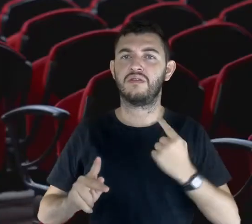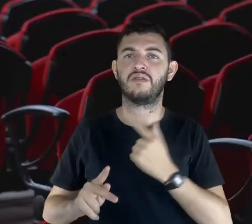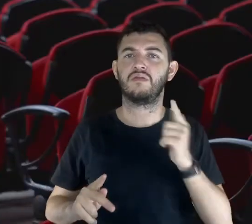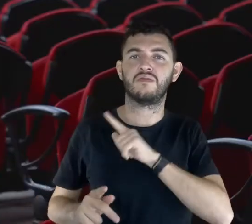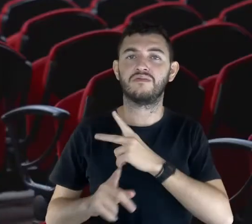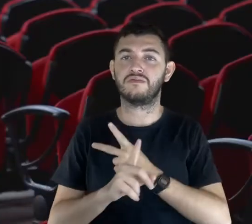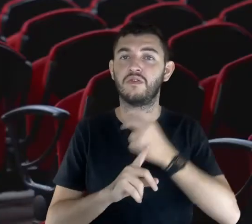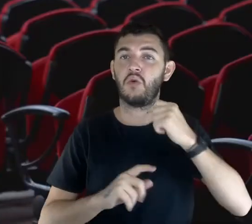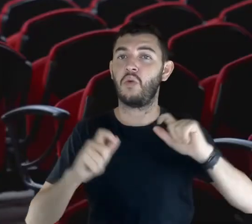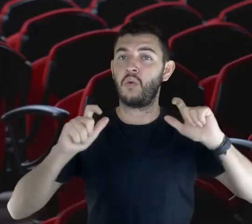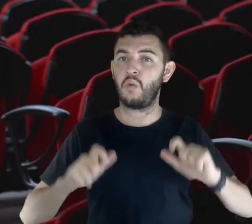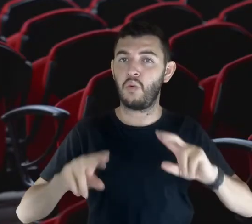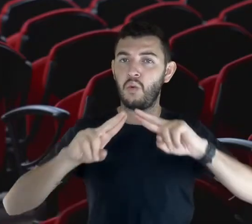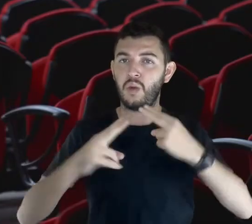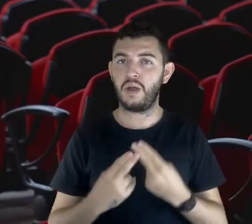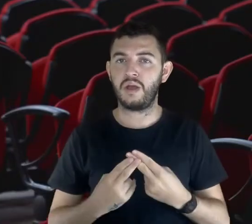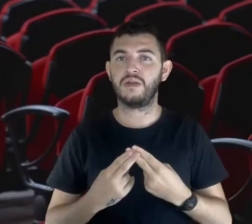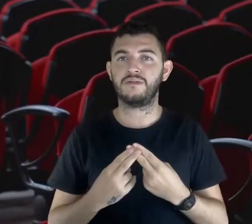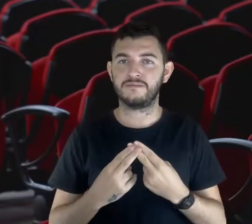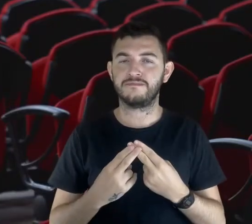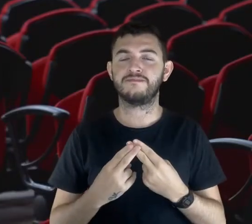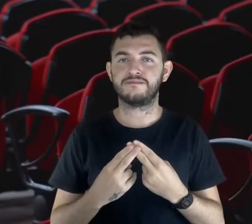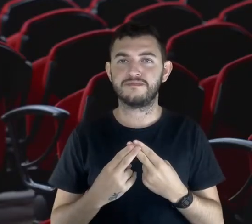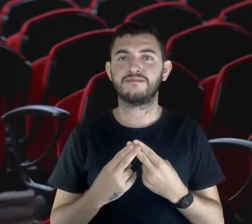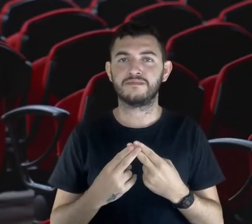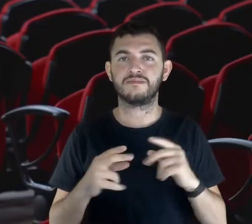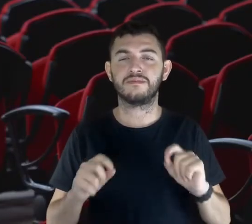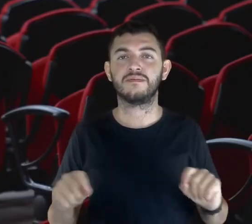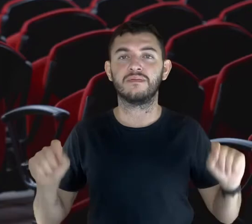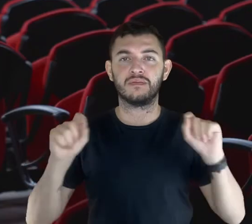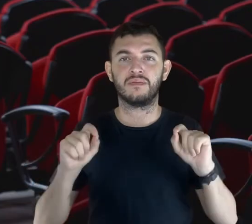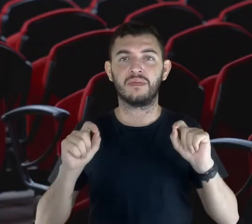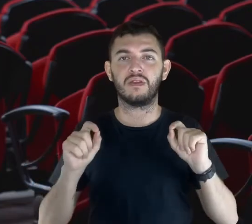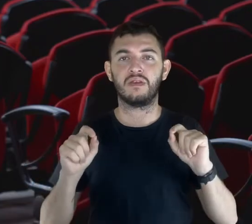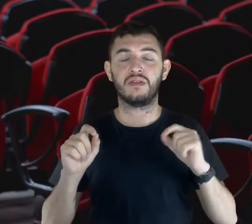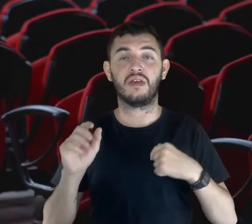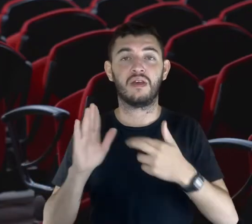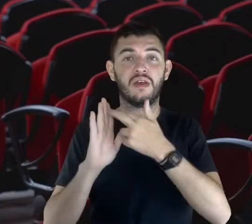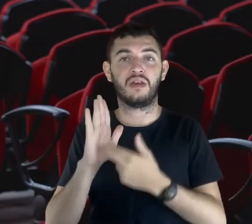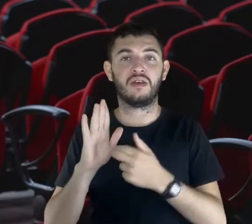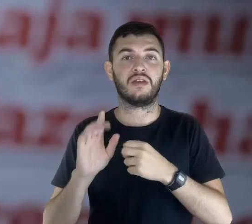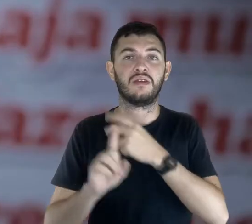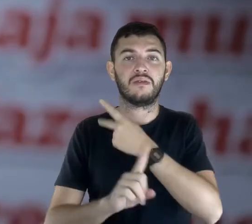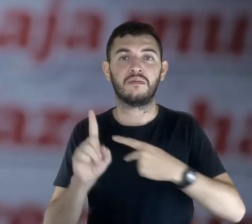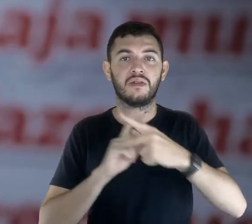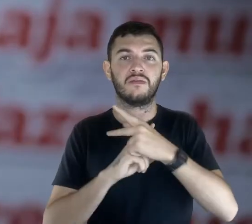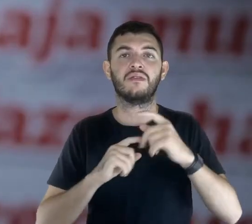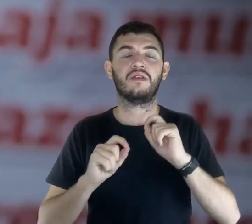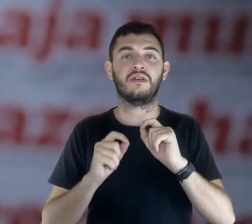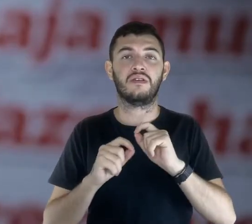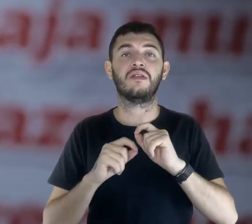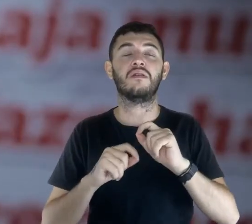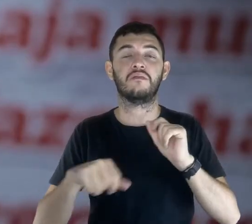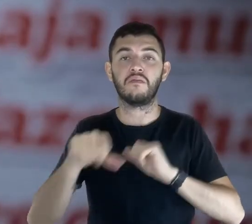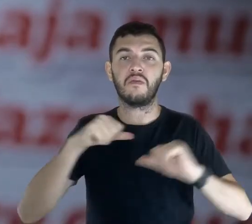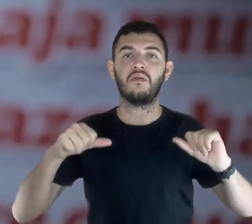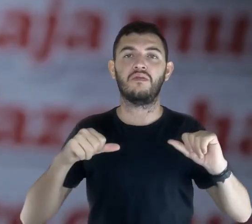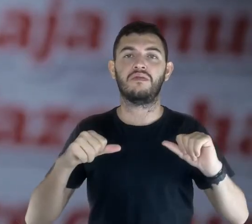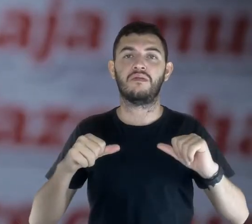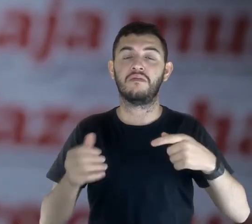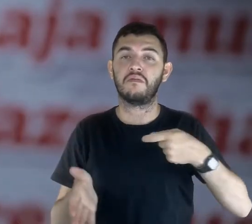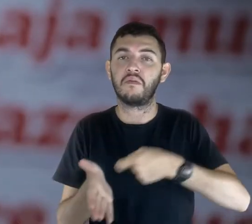porque nós tivemos essa grande vitória na Câmara Legislativa, de retirar o regramento da idade da reforma da Previdência,